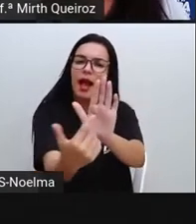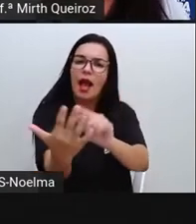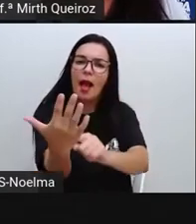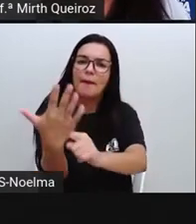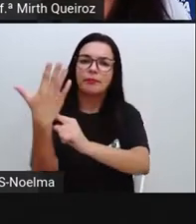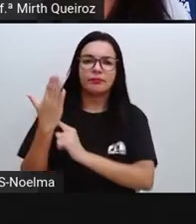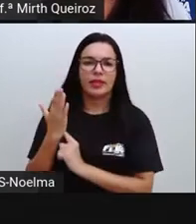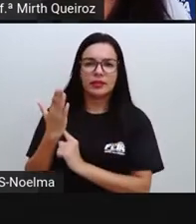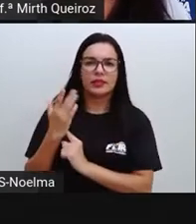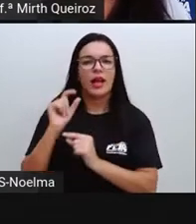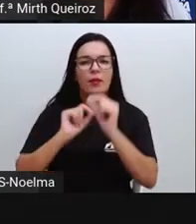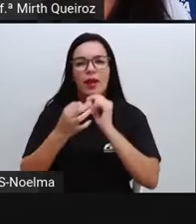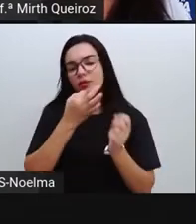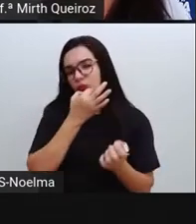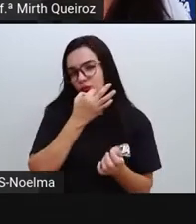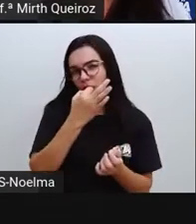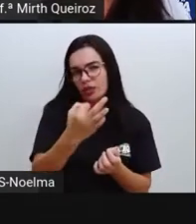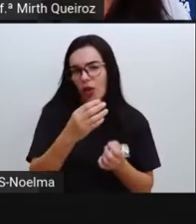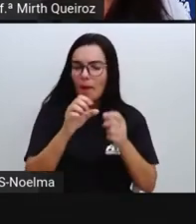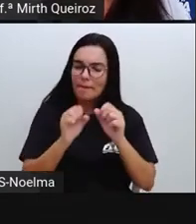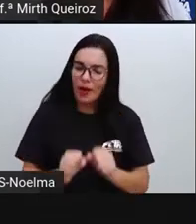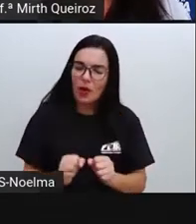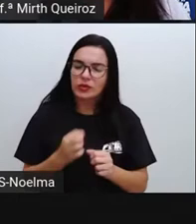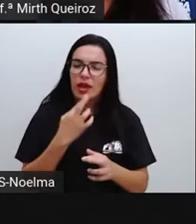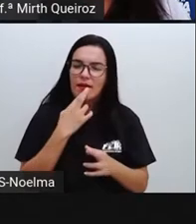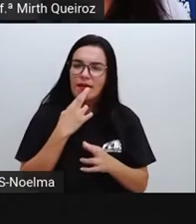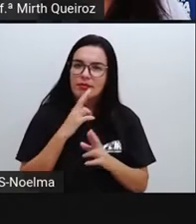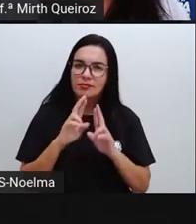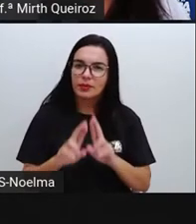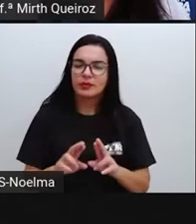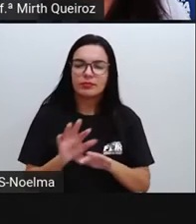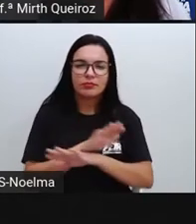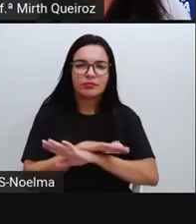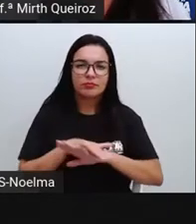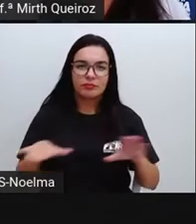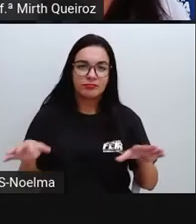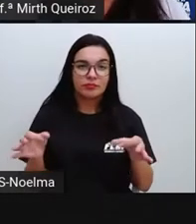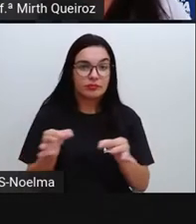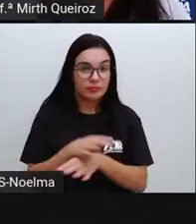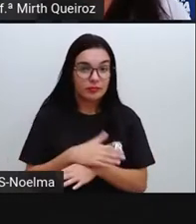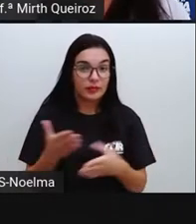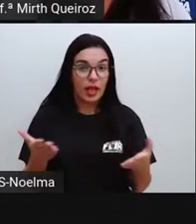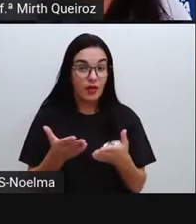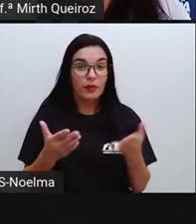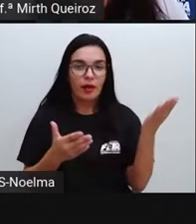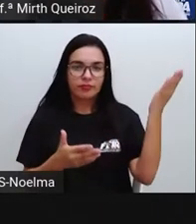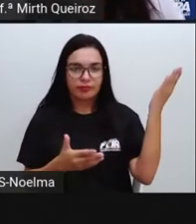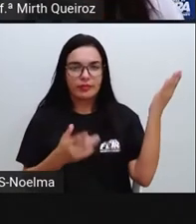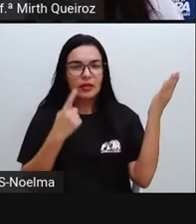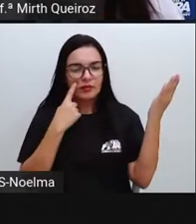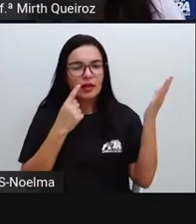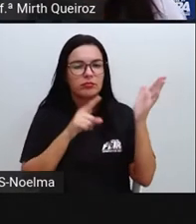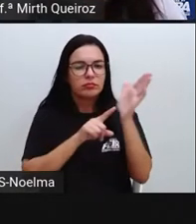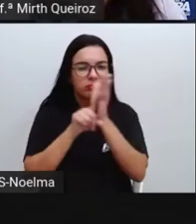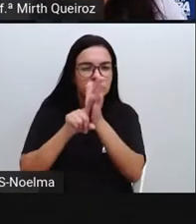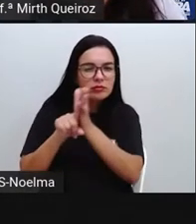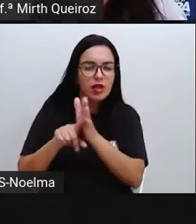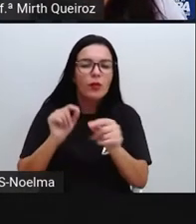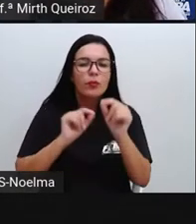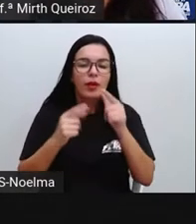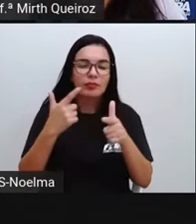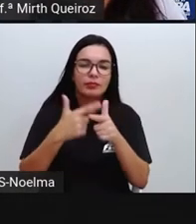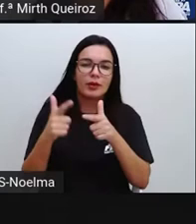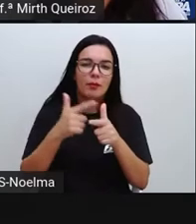sugestões de como a gente poderia resolver esse tipo de situação. E assim a gente vai para os problemas, né?